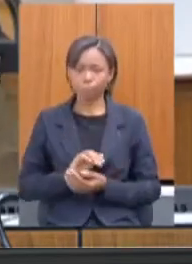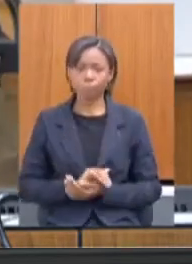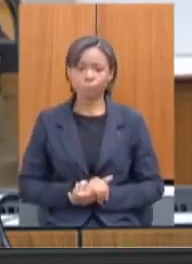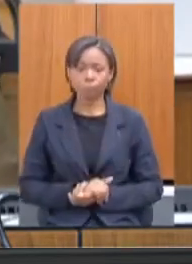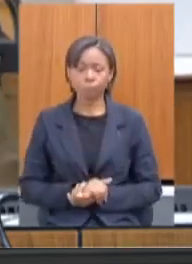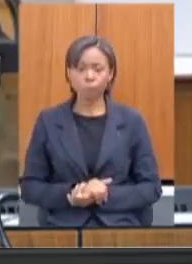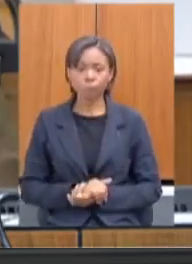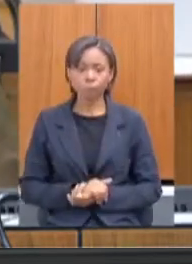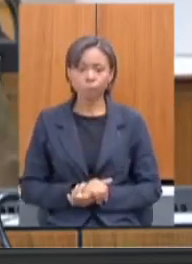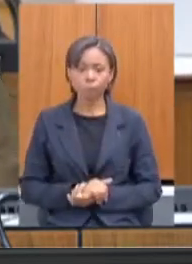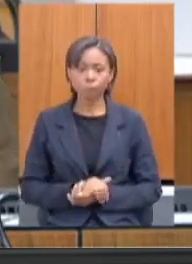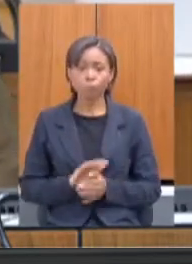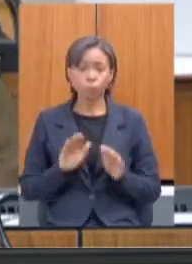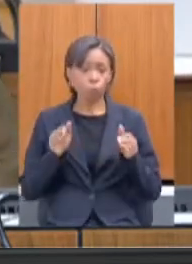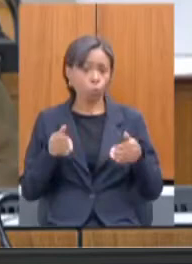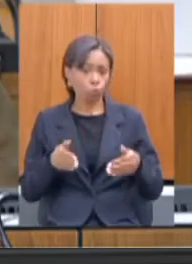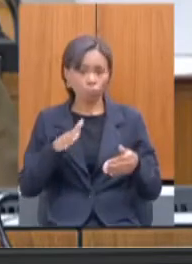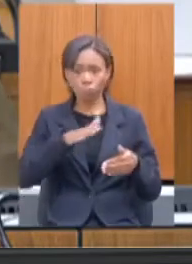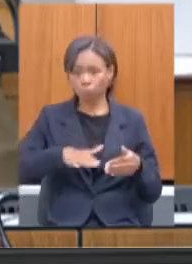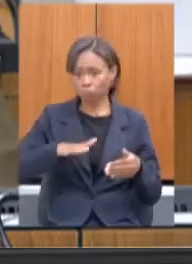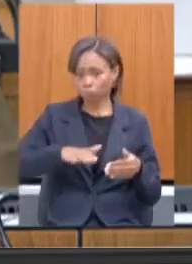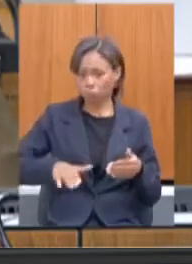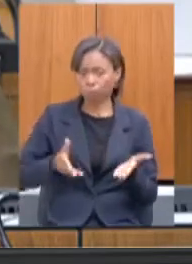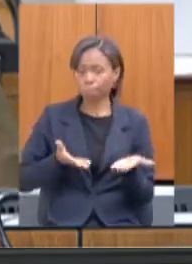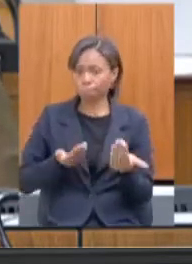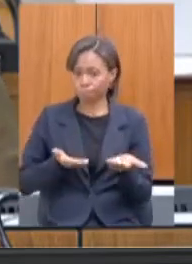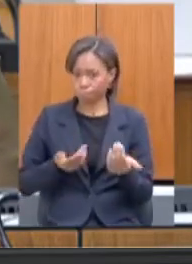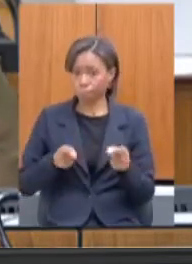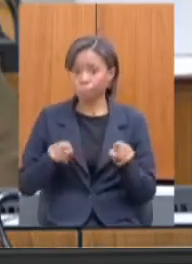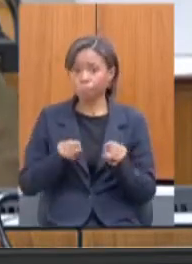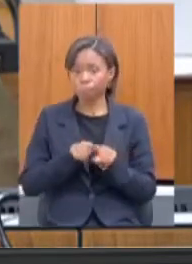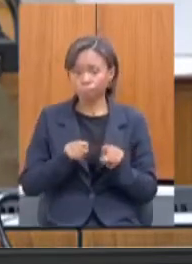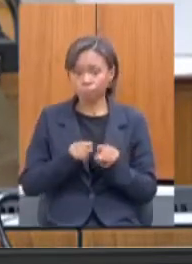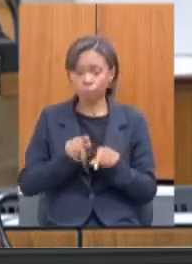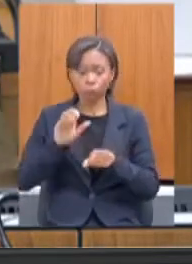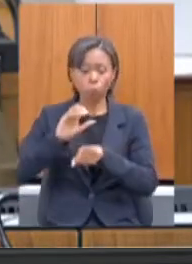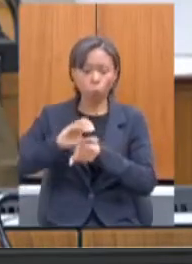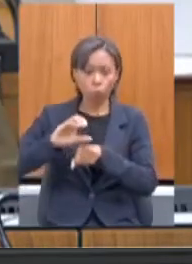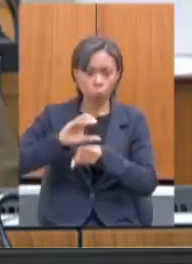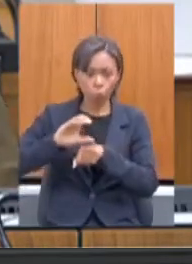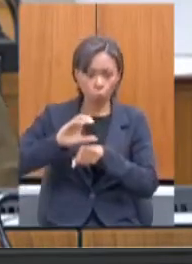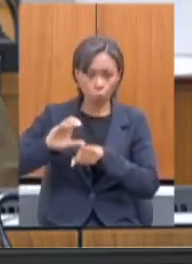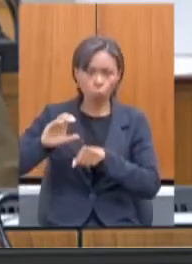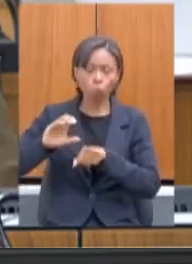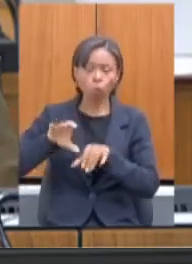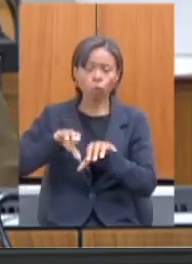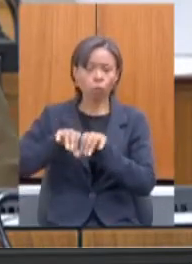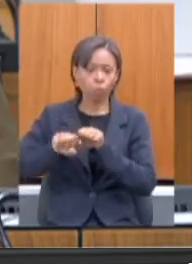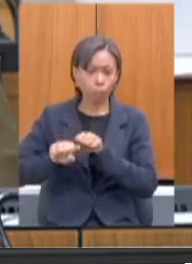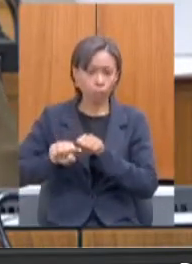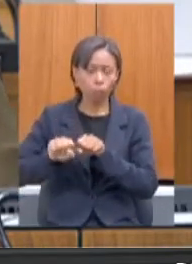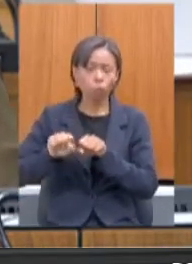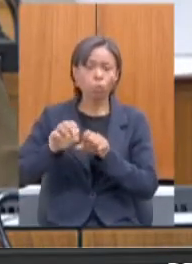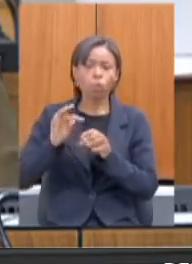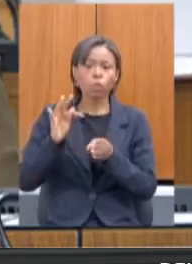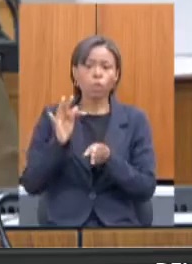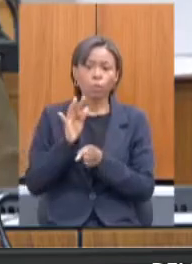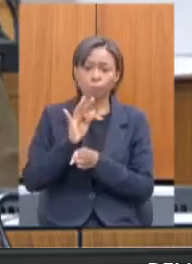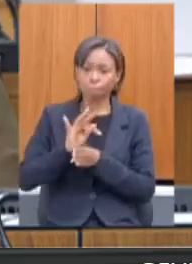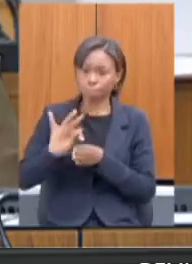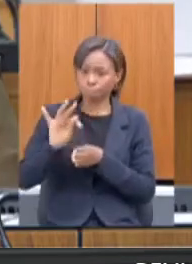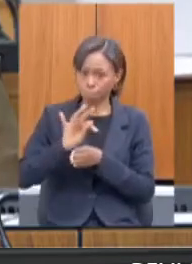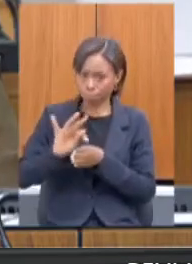Também para criança e adolescente, nós fizemos um curso de formação em conselheiros titelares e